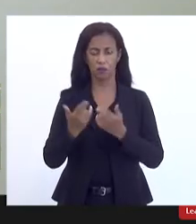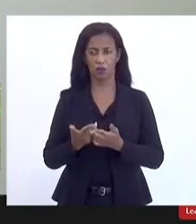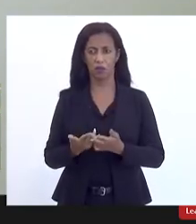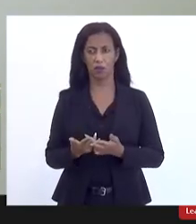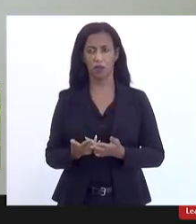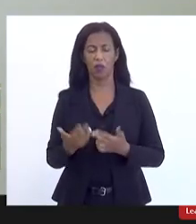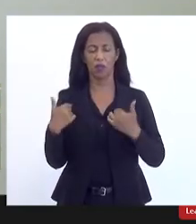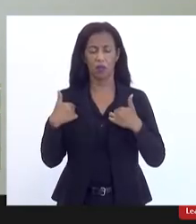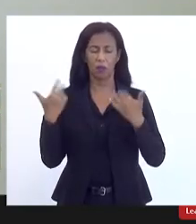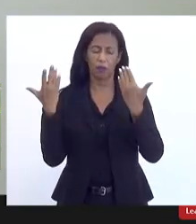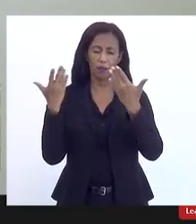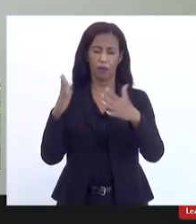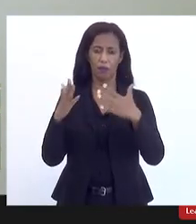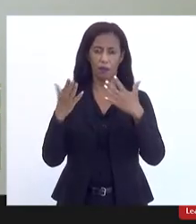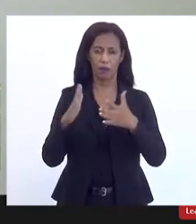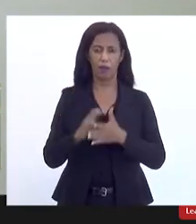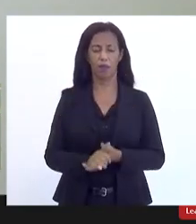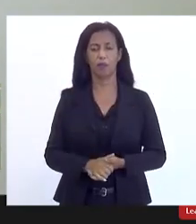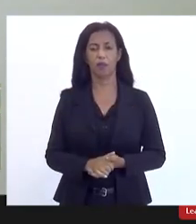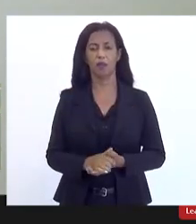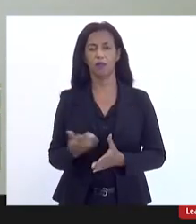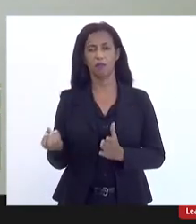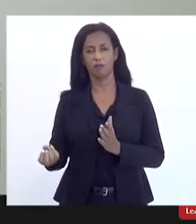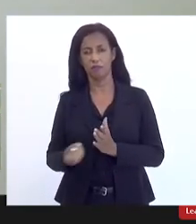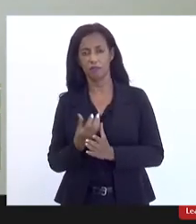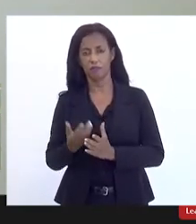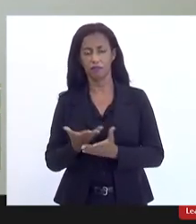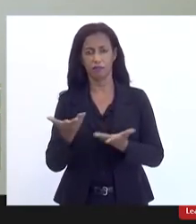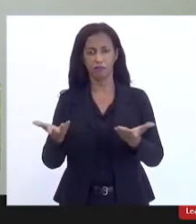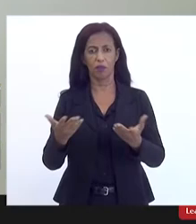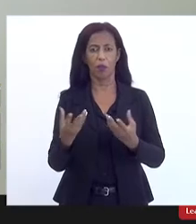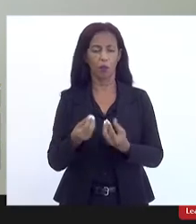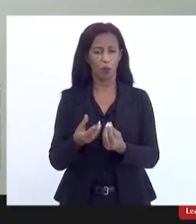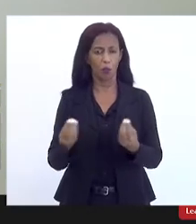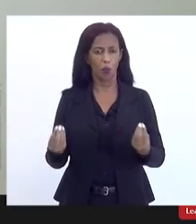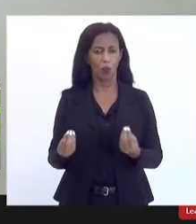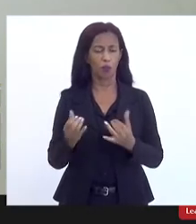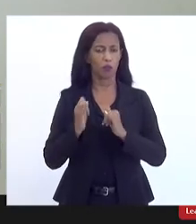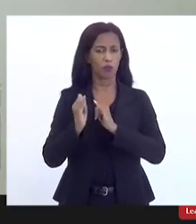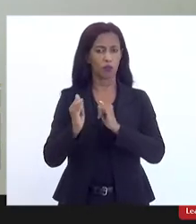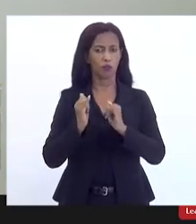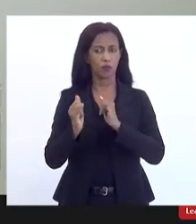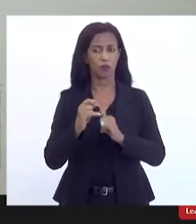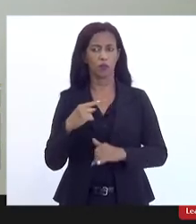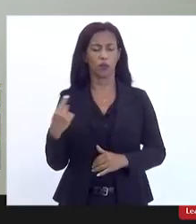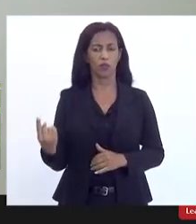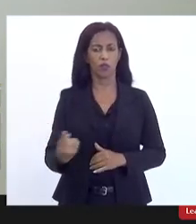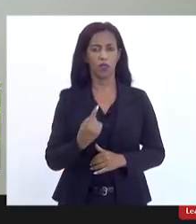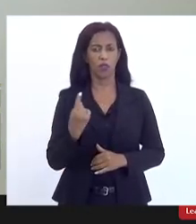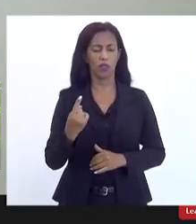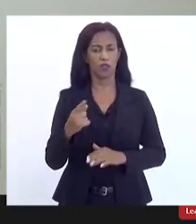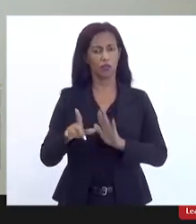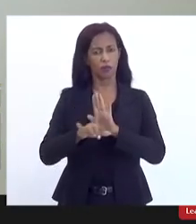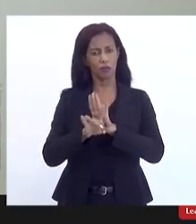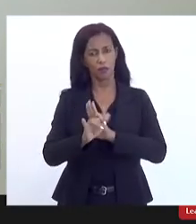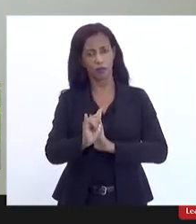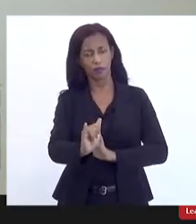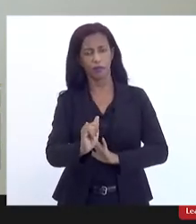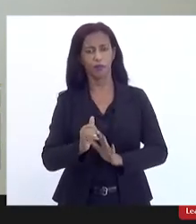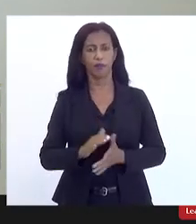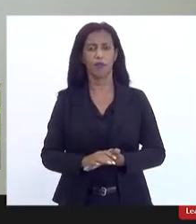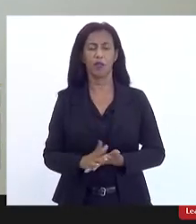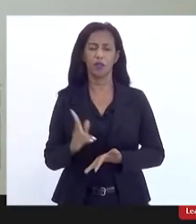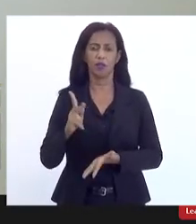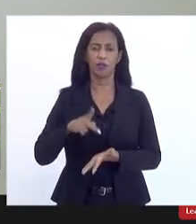parabenizo essas iniciativas muitos dados para que a gente produza uma legislação que de